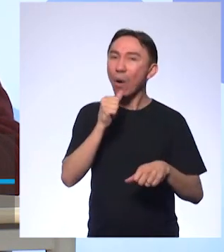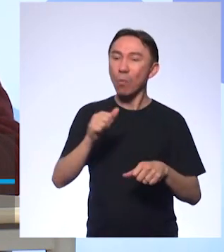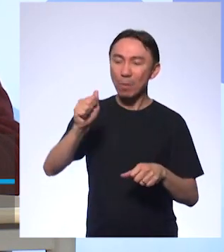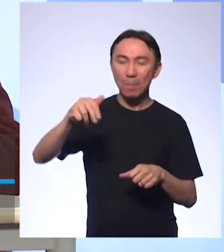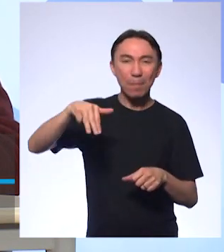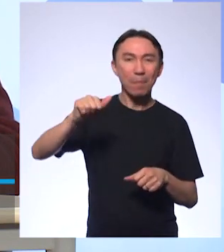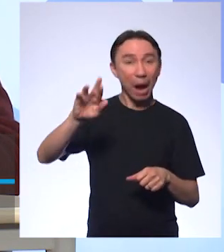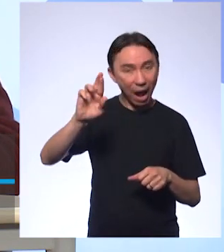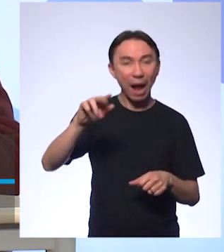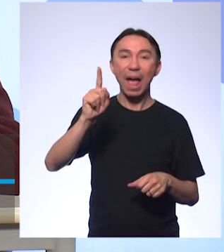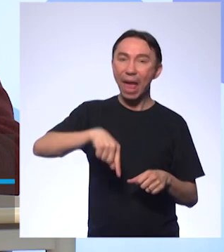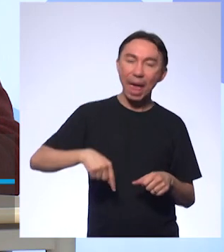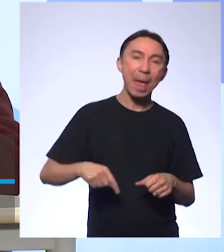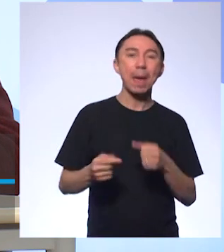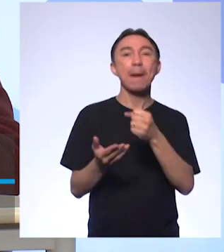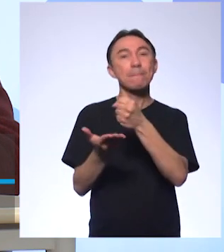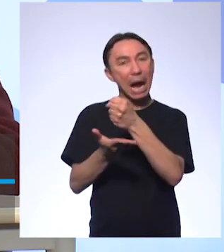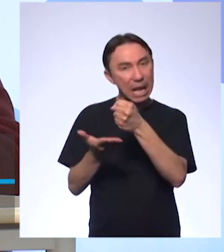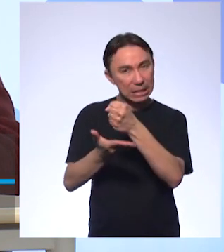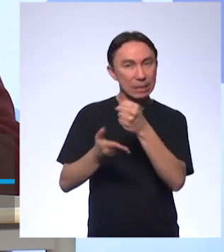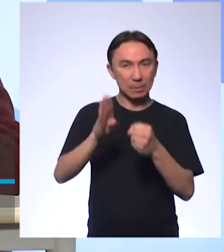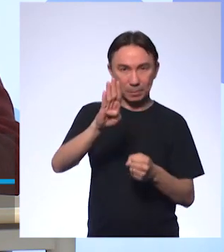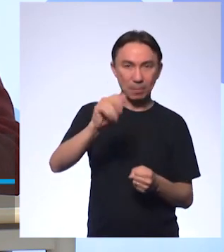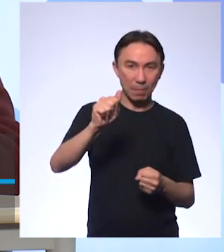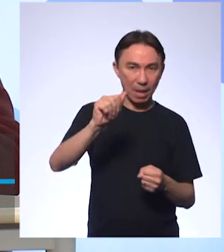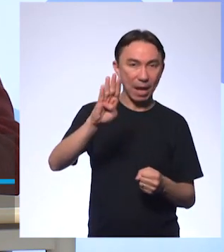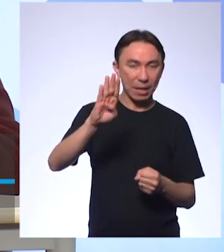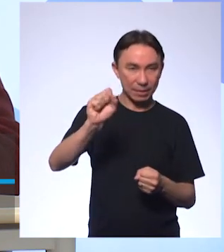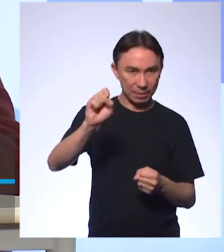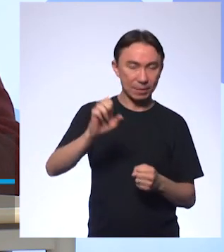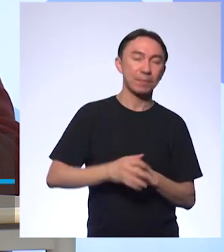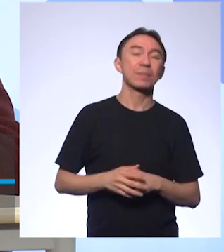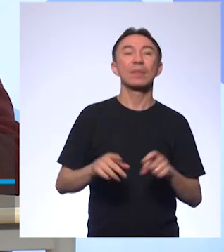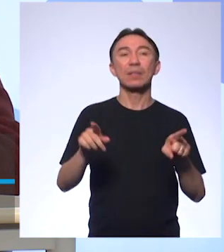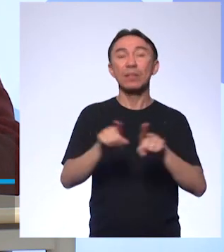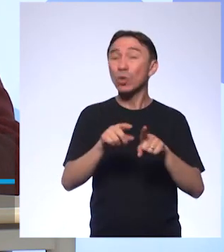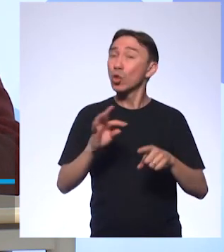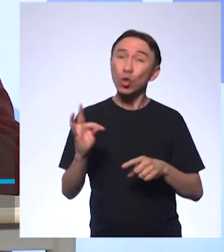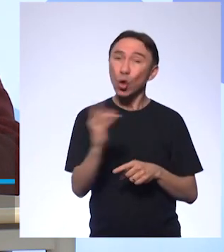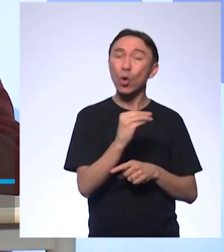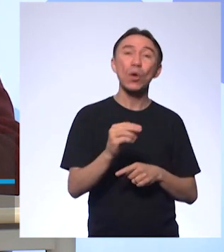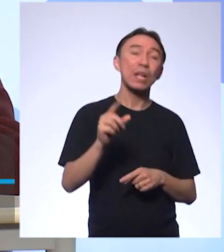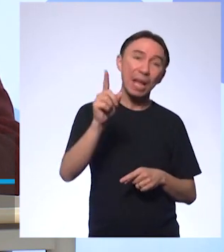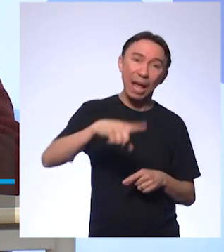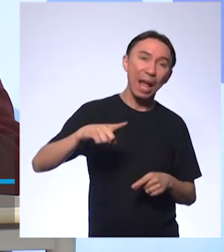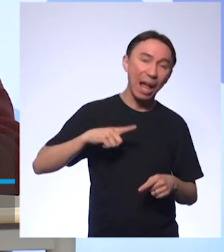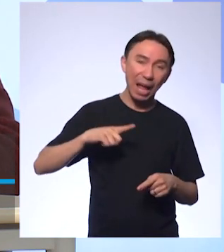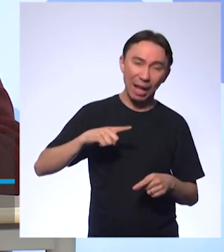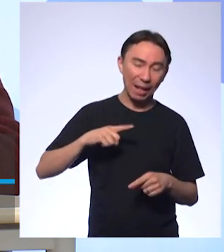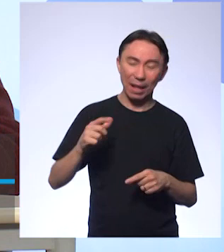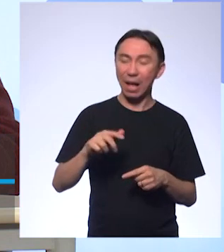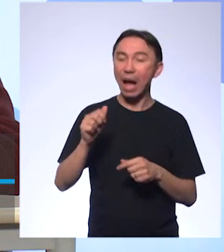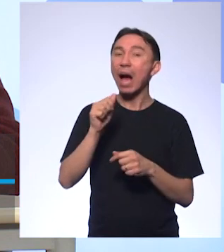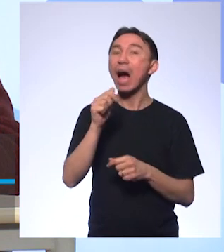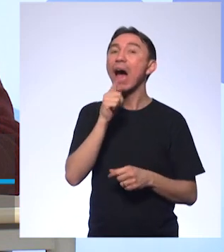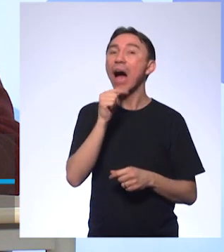Professor Val, todas são ácidas, exceto a água do mar. Professora Samanta,